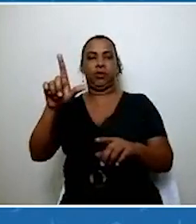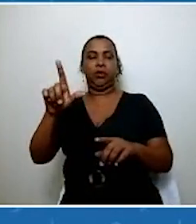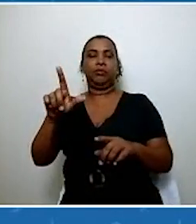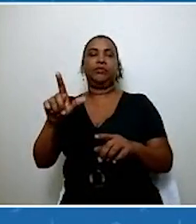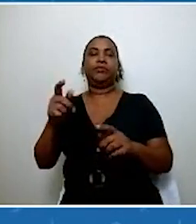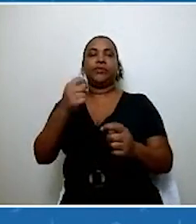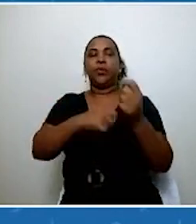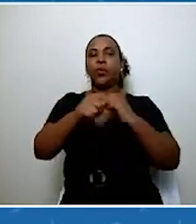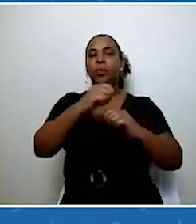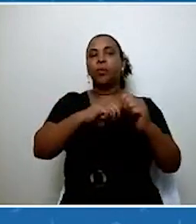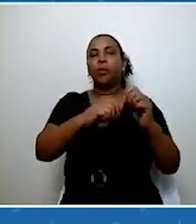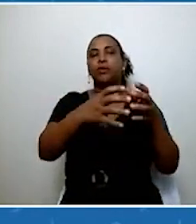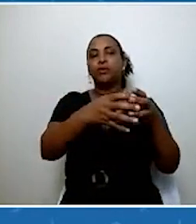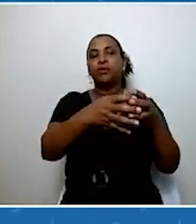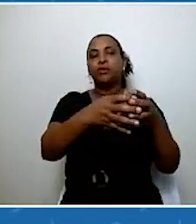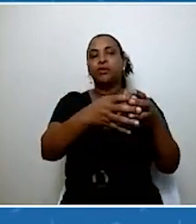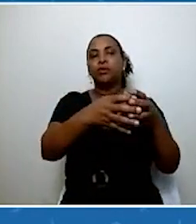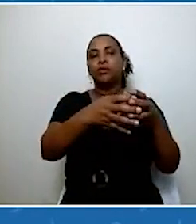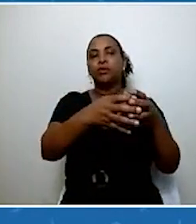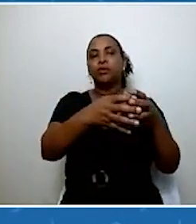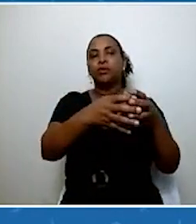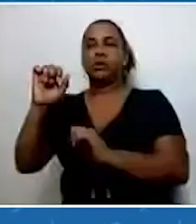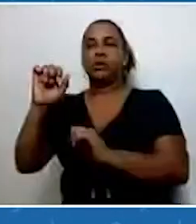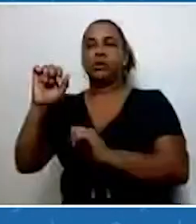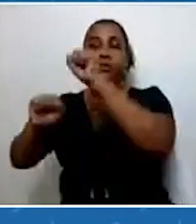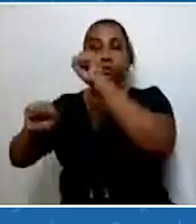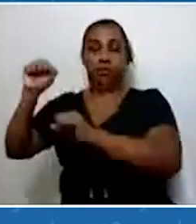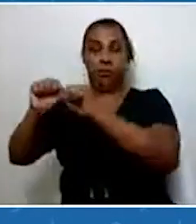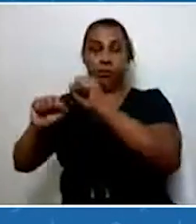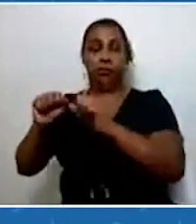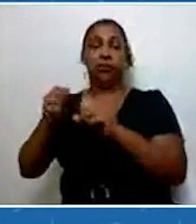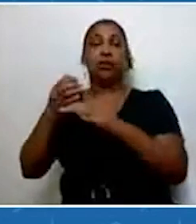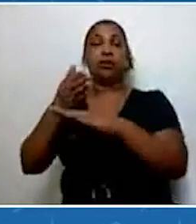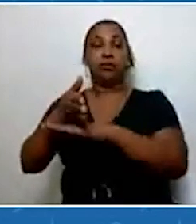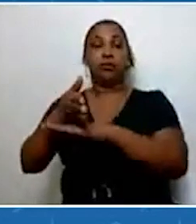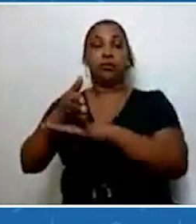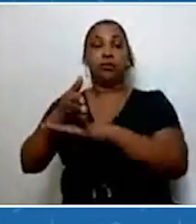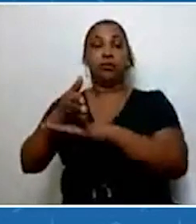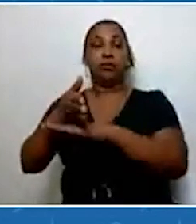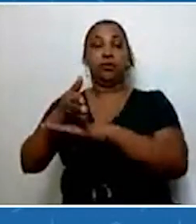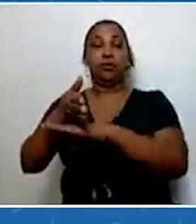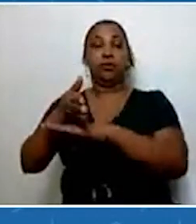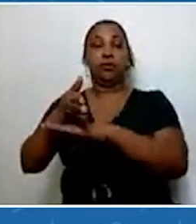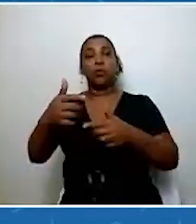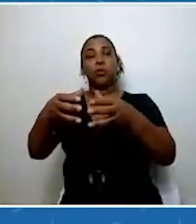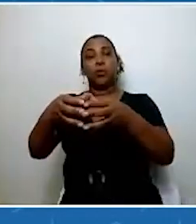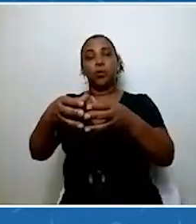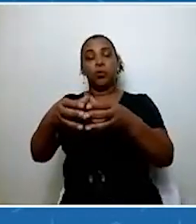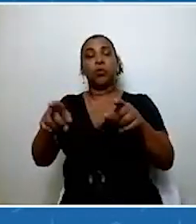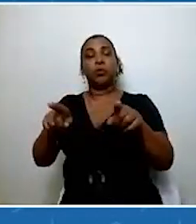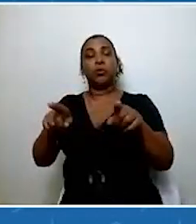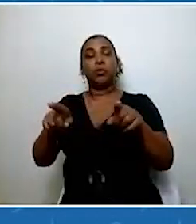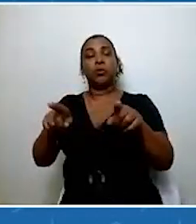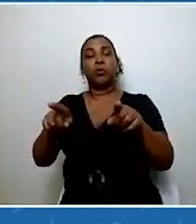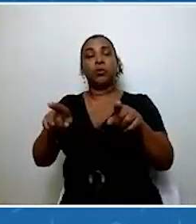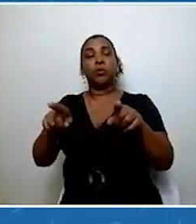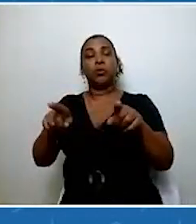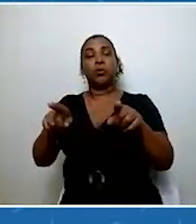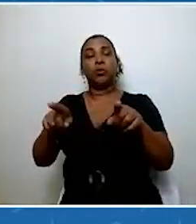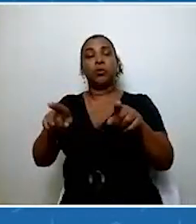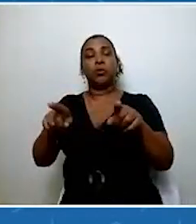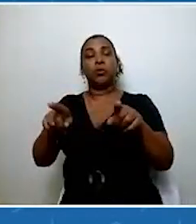Federação de Indústrias, participam também desse grupo de trabalho e além de uma associação chamada Rio Indústria, que também